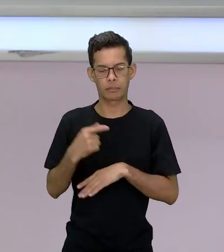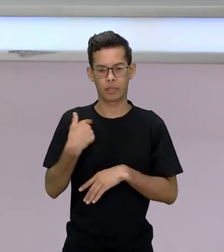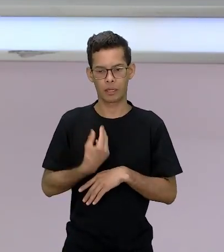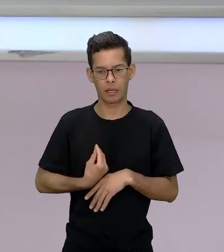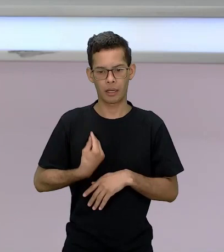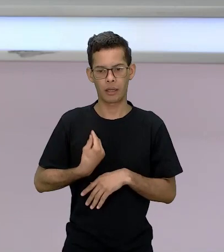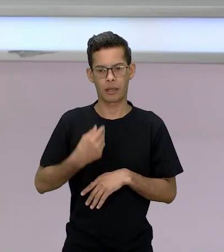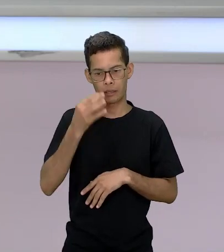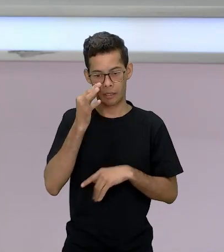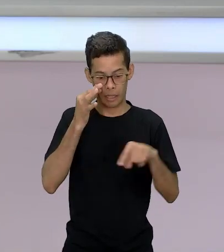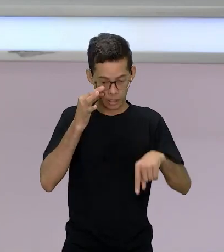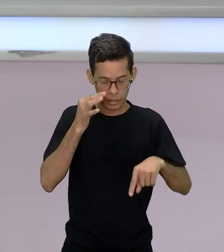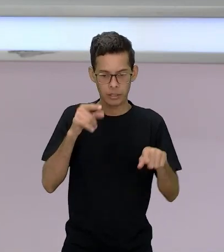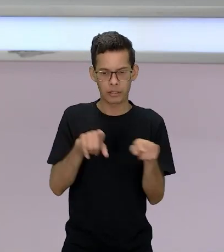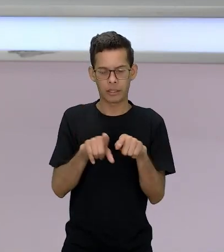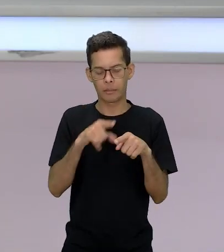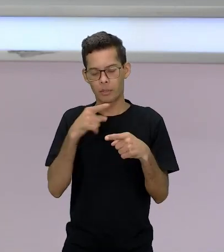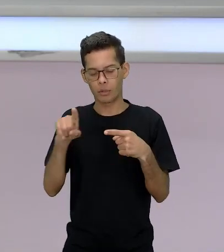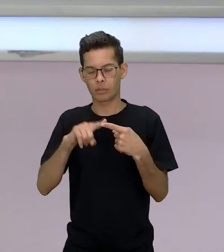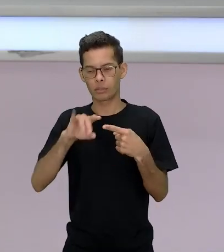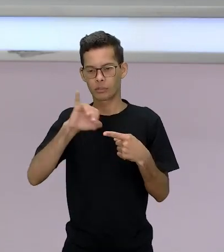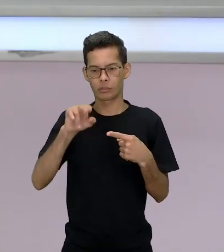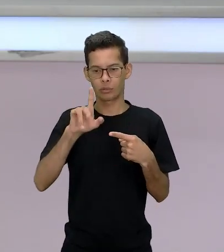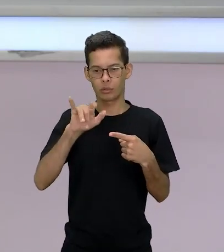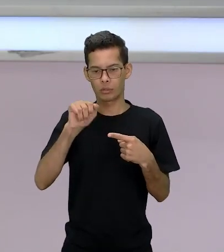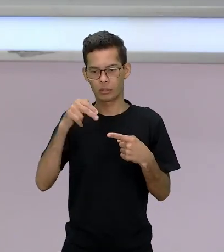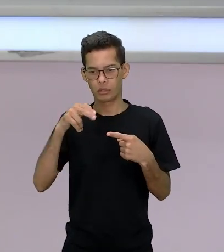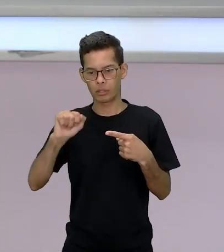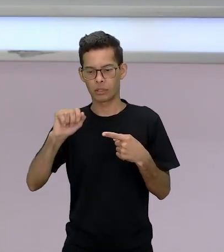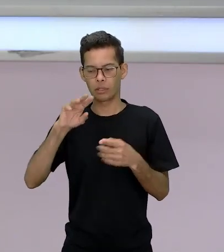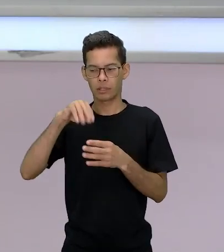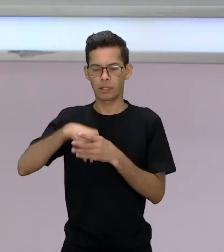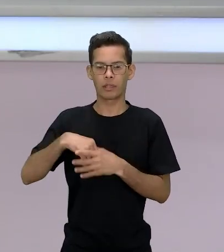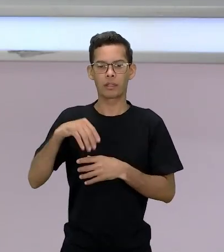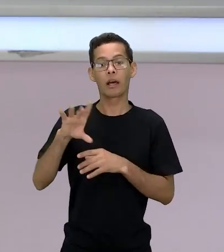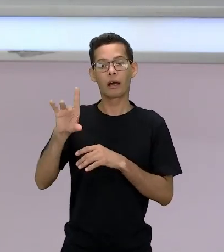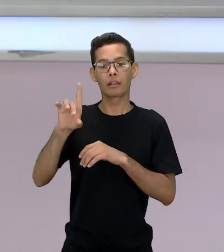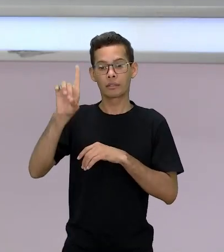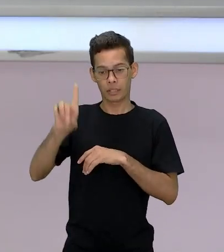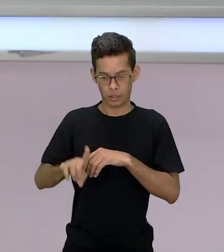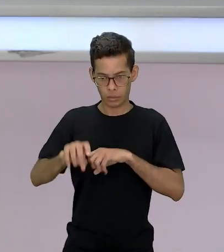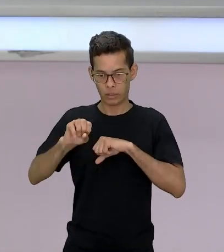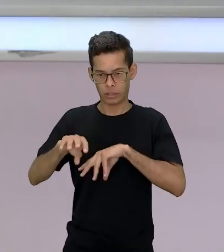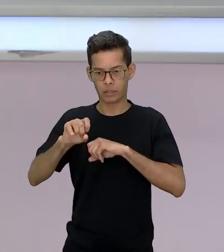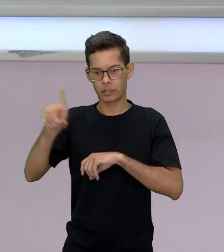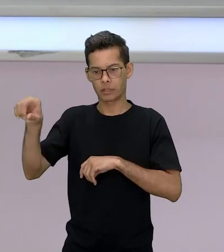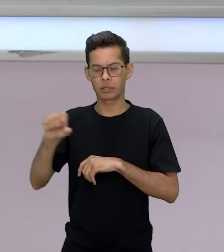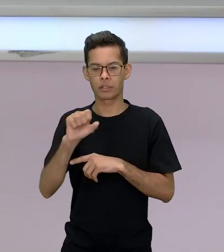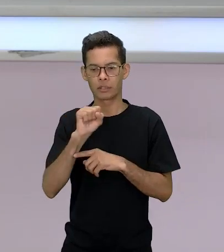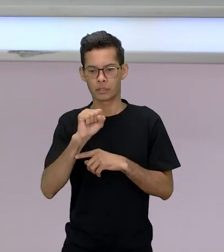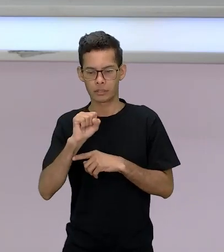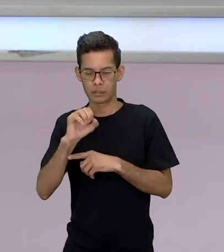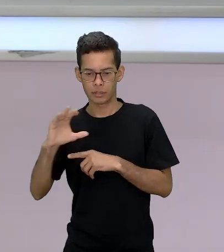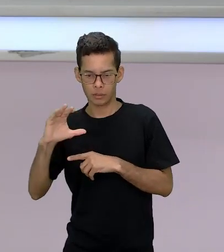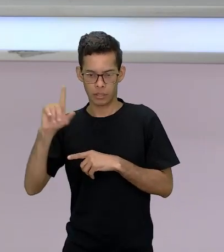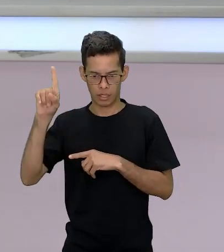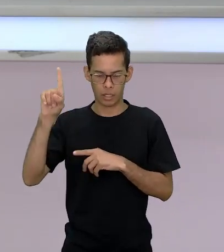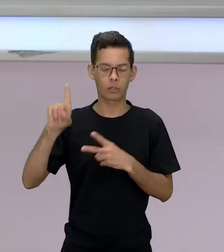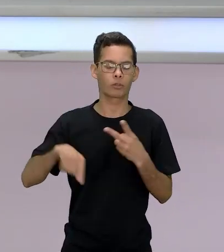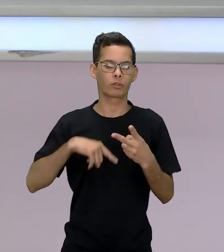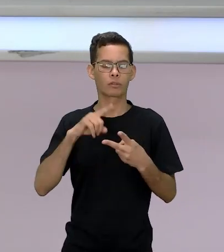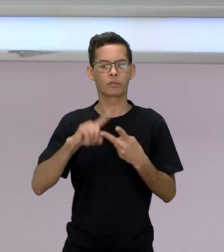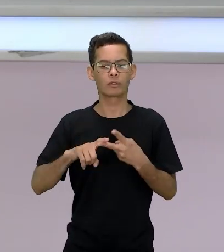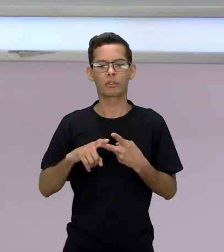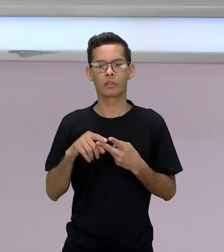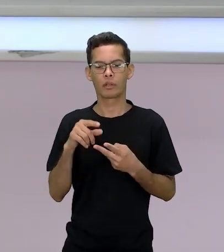remotamente, que é a Juliana, lá da DE de São Carlos, a Evelyn, da DE de Itacoaritinga